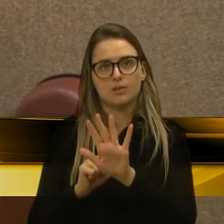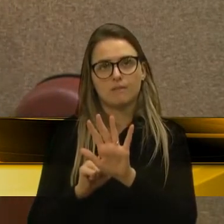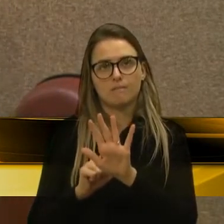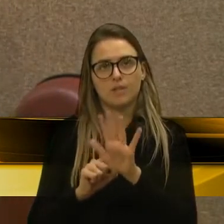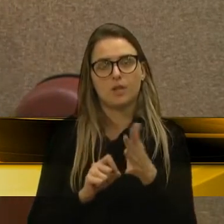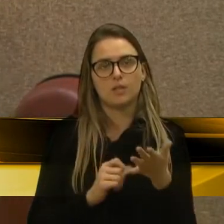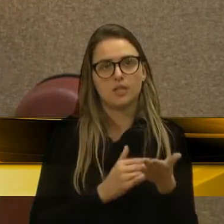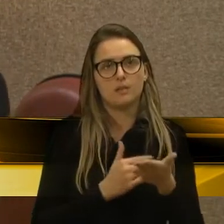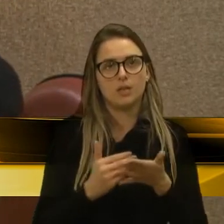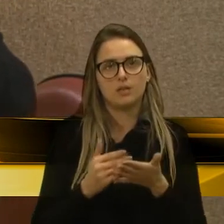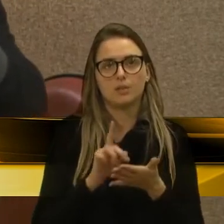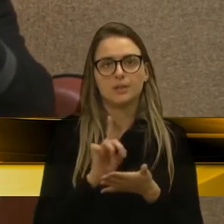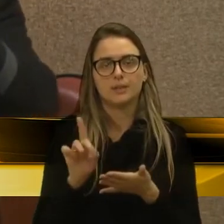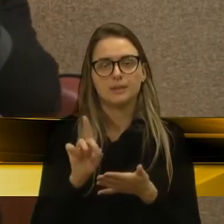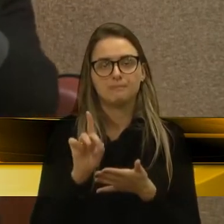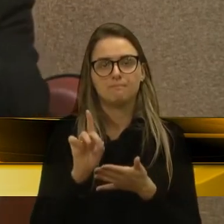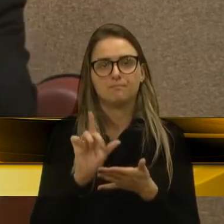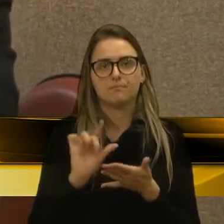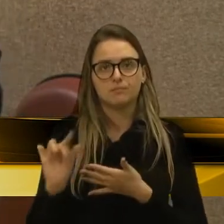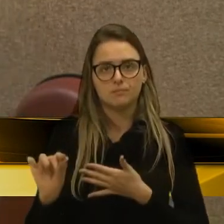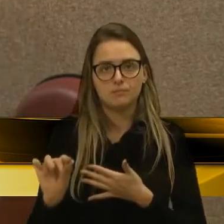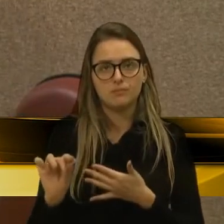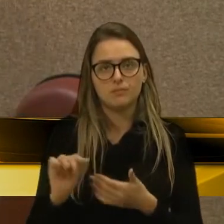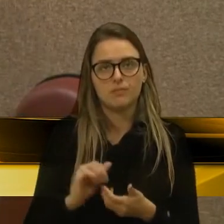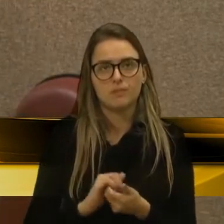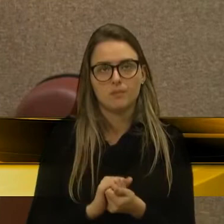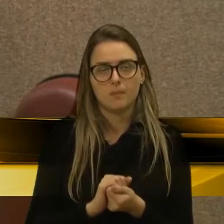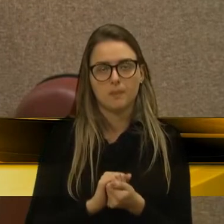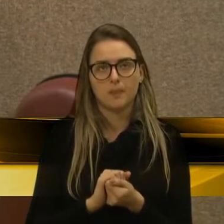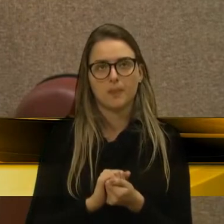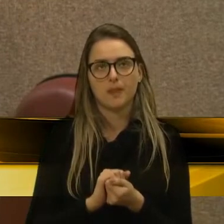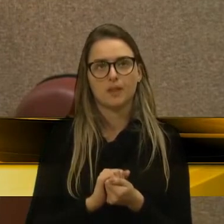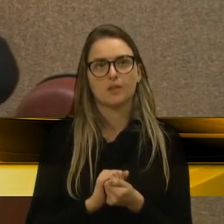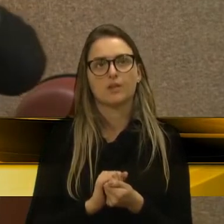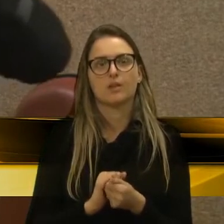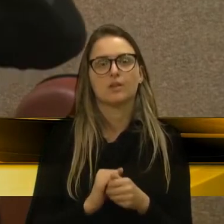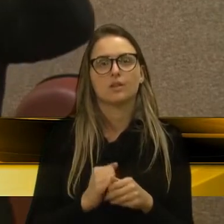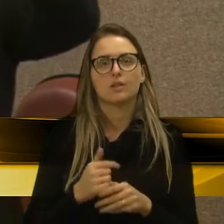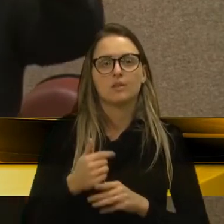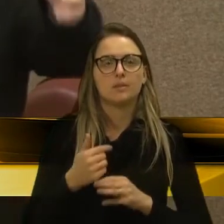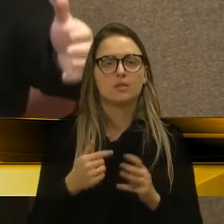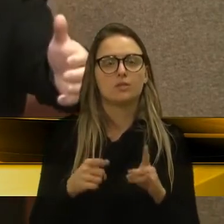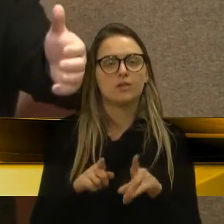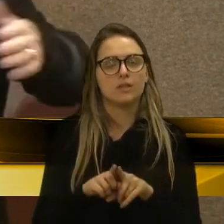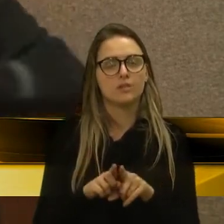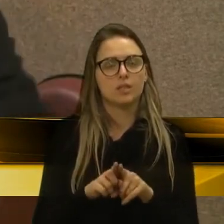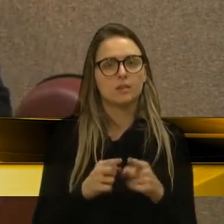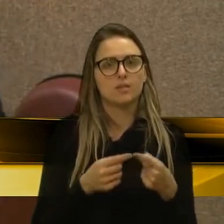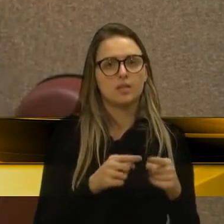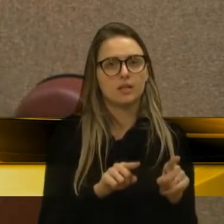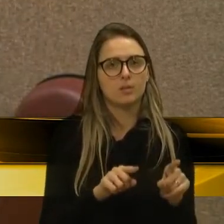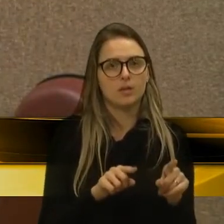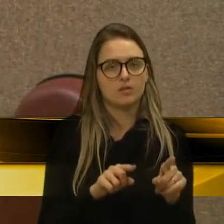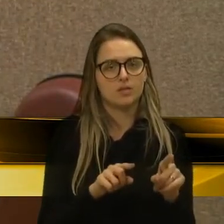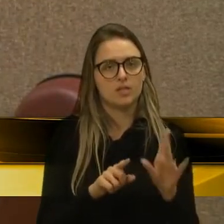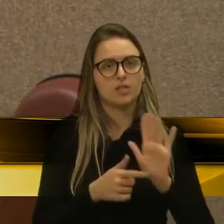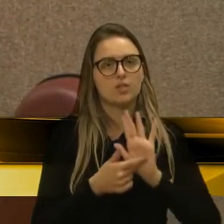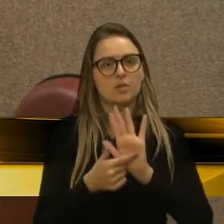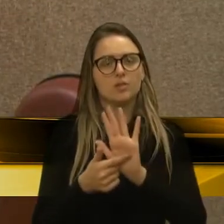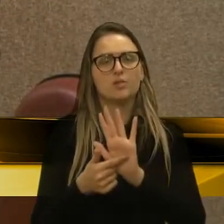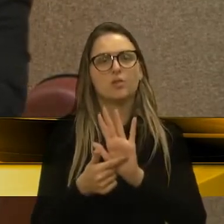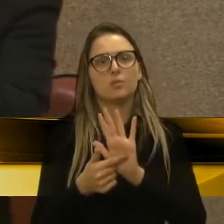né, ninguém saiu querendo caçar as bruxas, não. Apenas a gente fez aqui uma fala política,